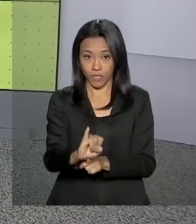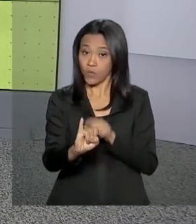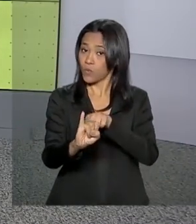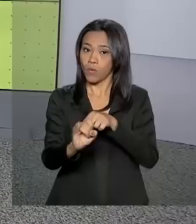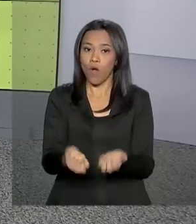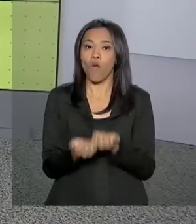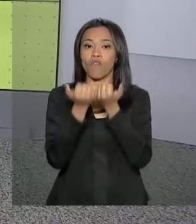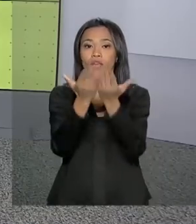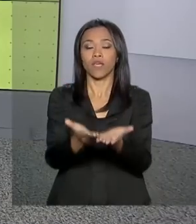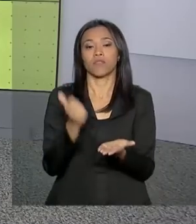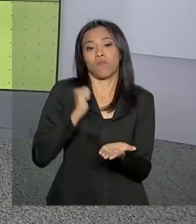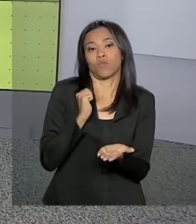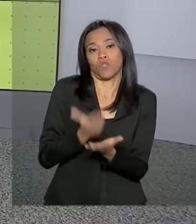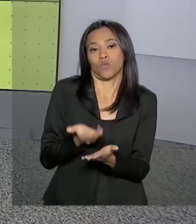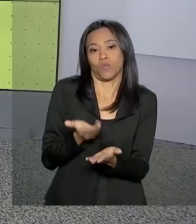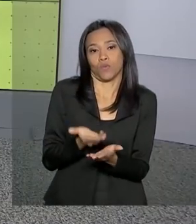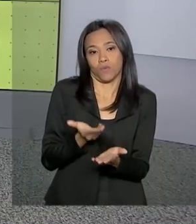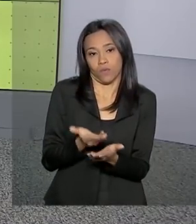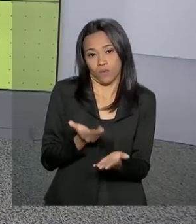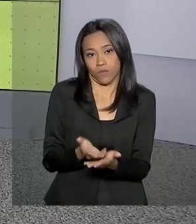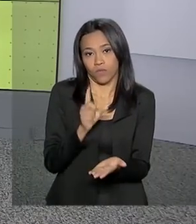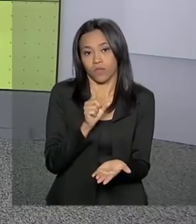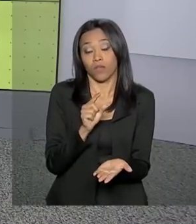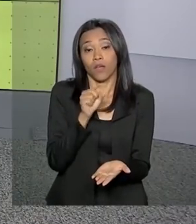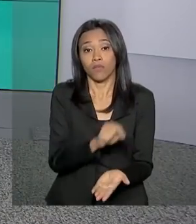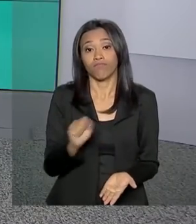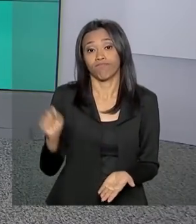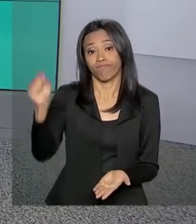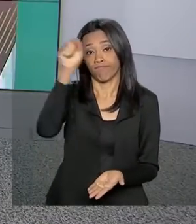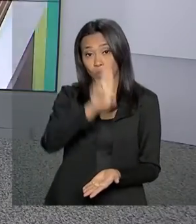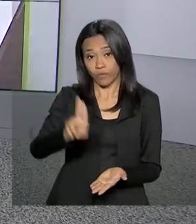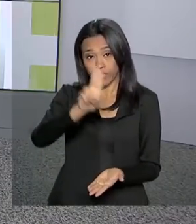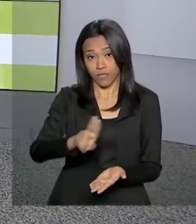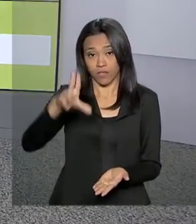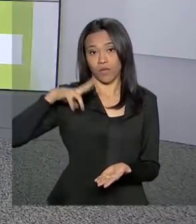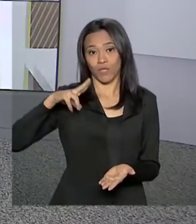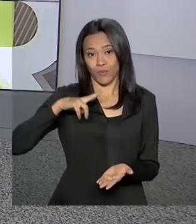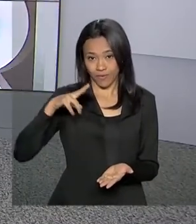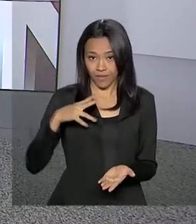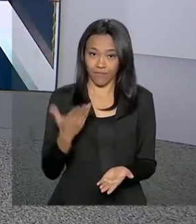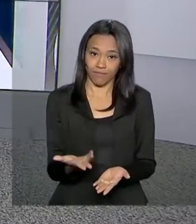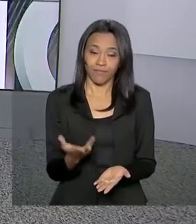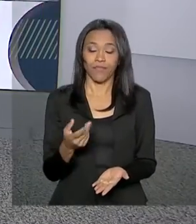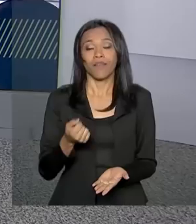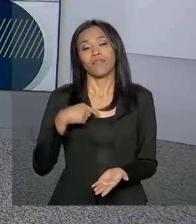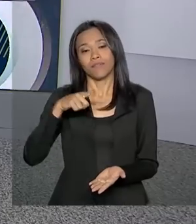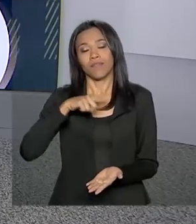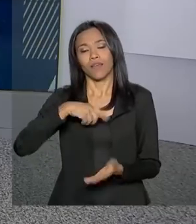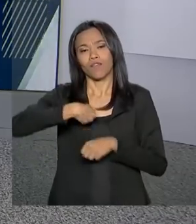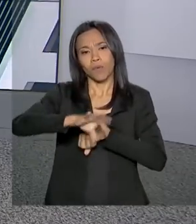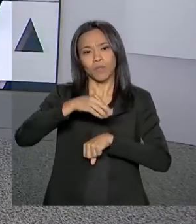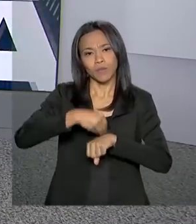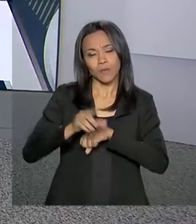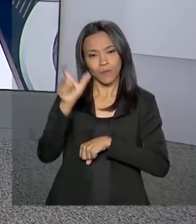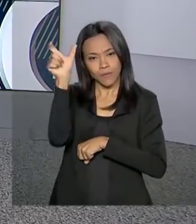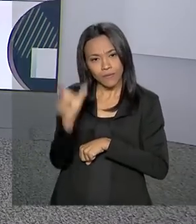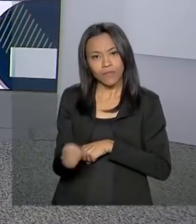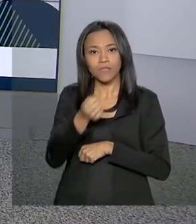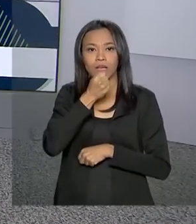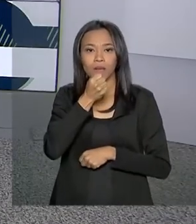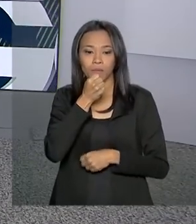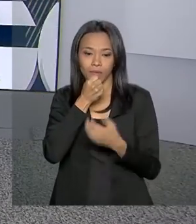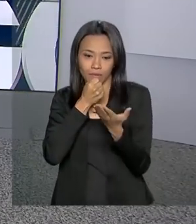oferece bolsas de estudo em instituições particulares de educação superior. As informações direto do Rio de Janeiro, com a repórter